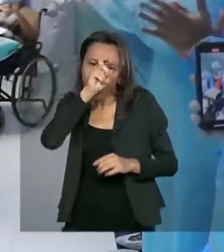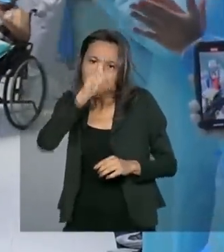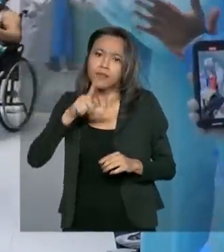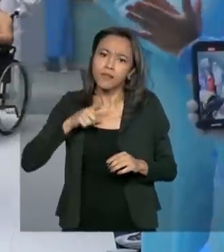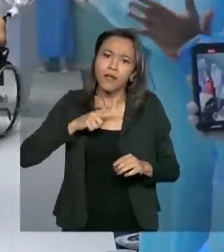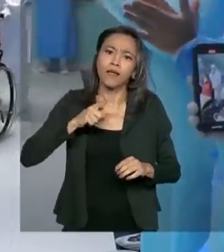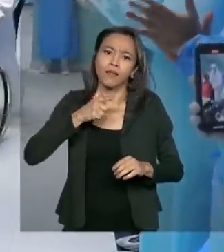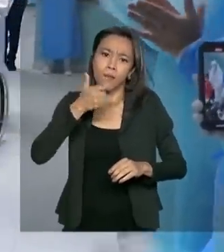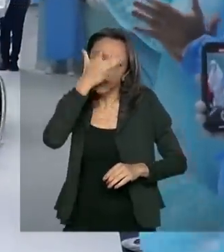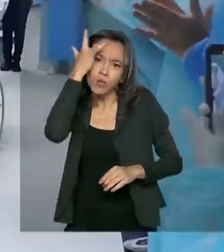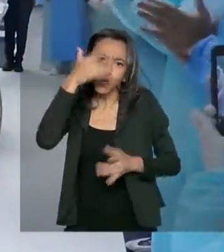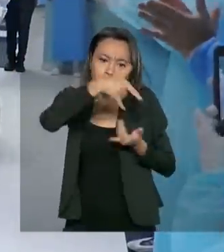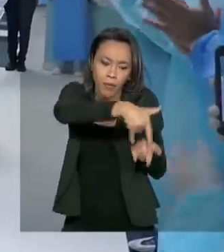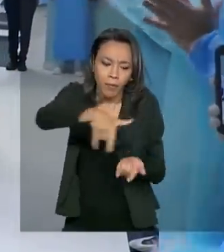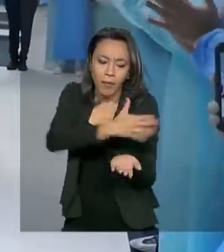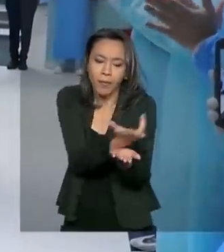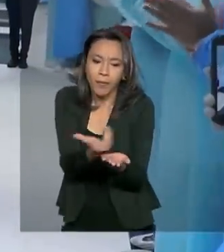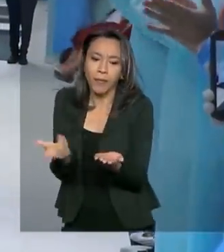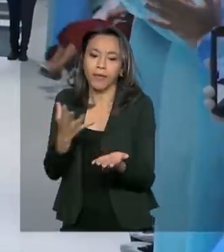tratamento da Covid-19.